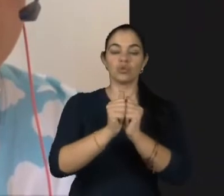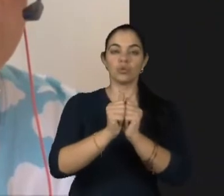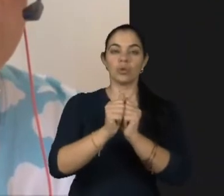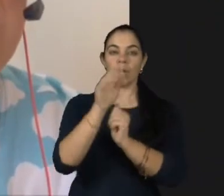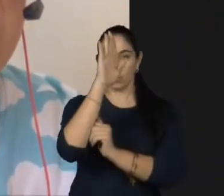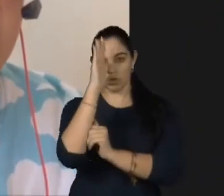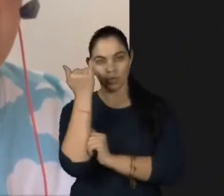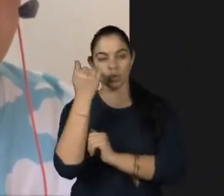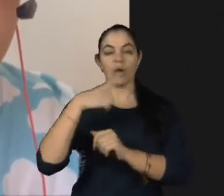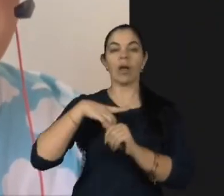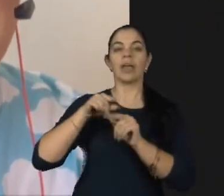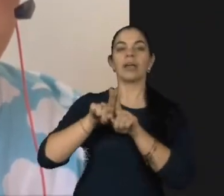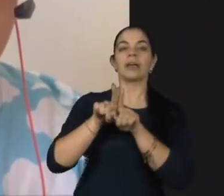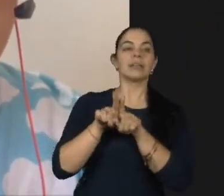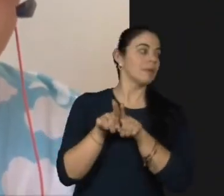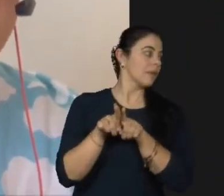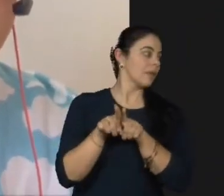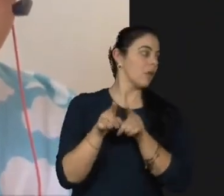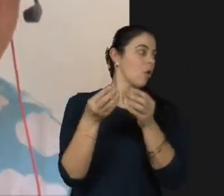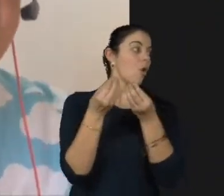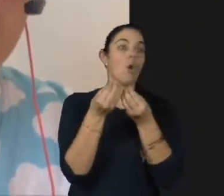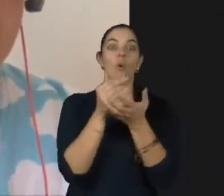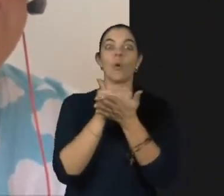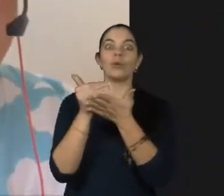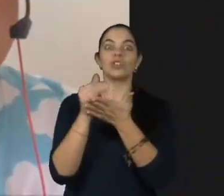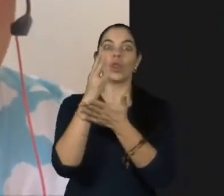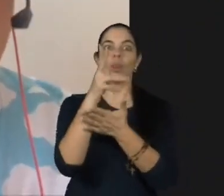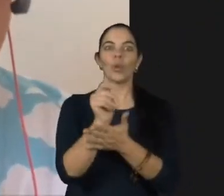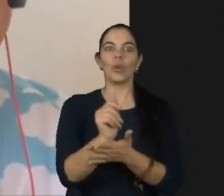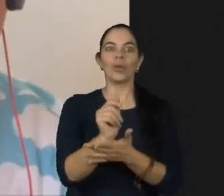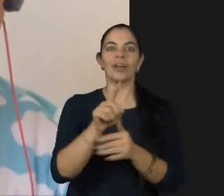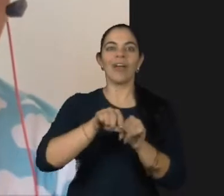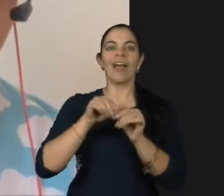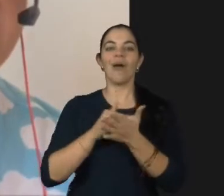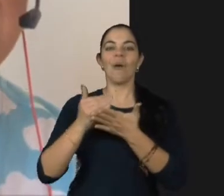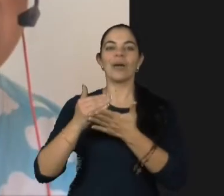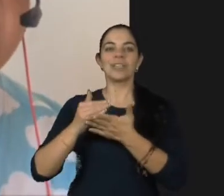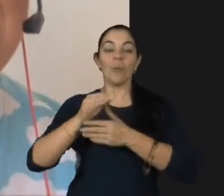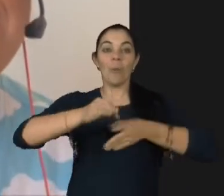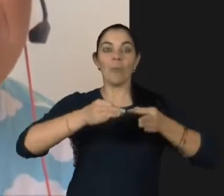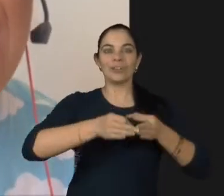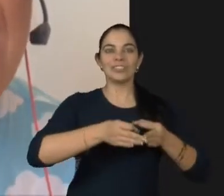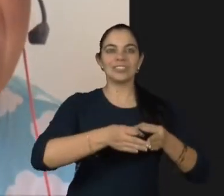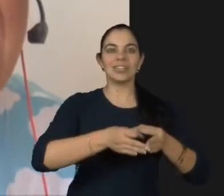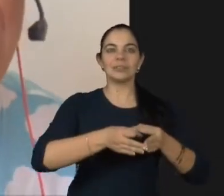ele teve, eu lembrei muito de como começou tudo isso, de como comecei o meu projeto. Quando a gente